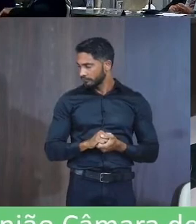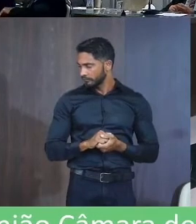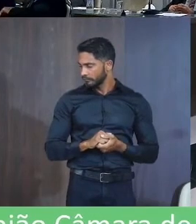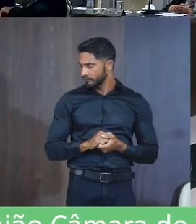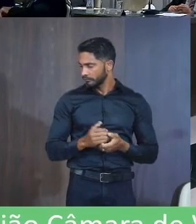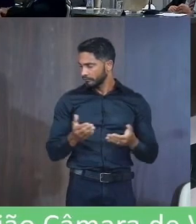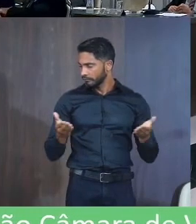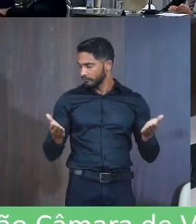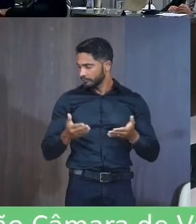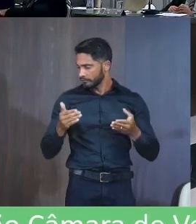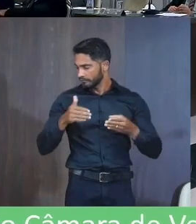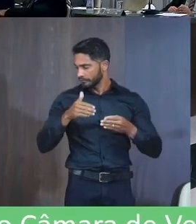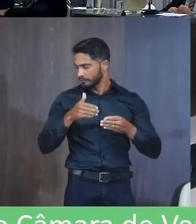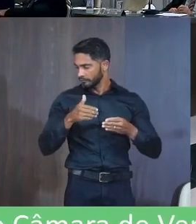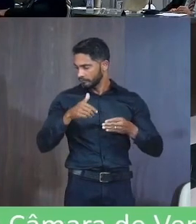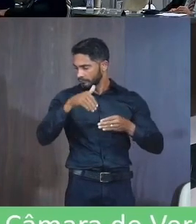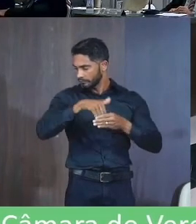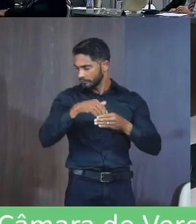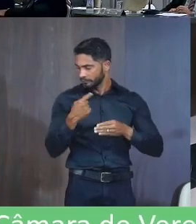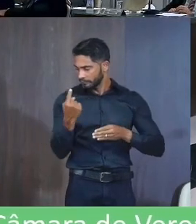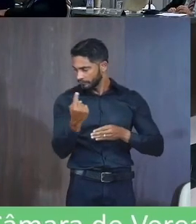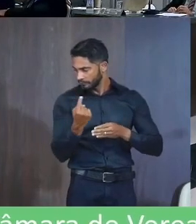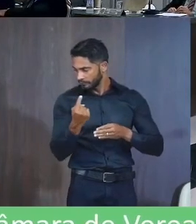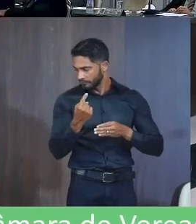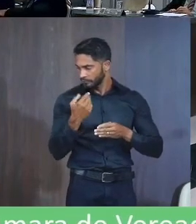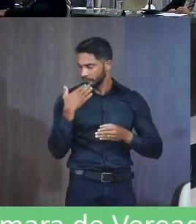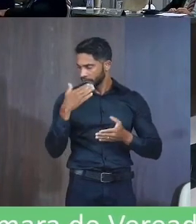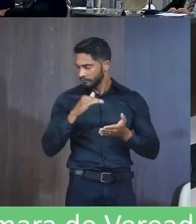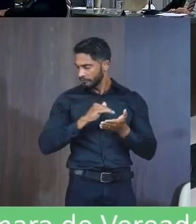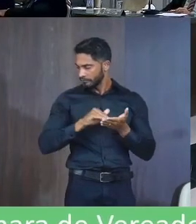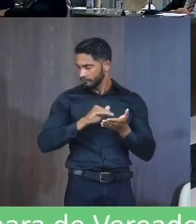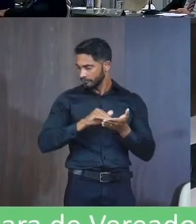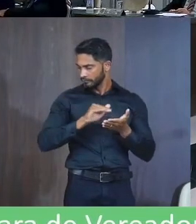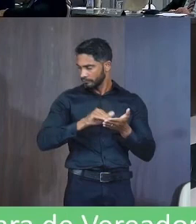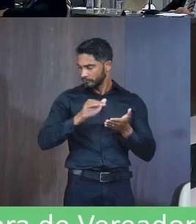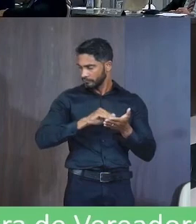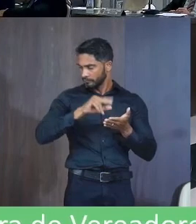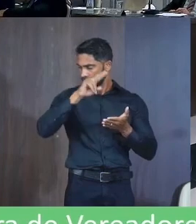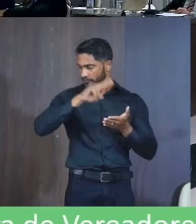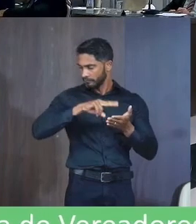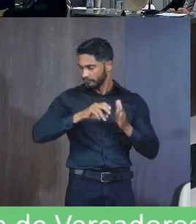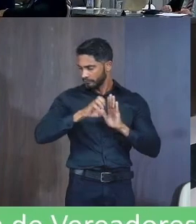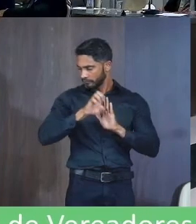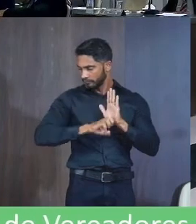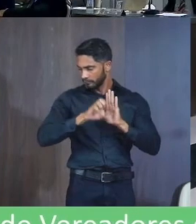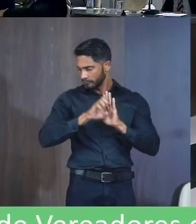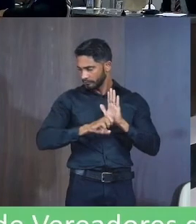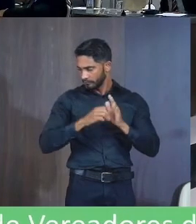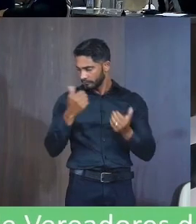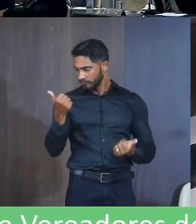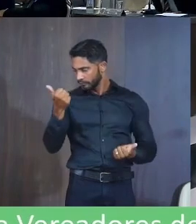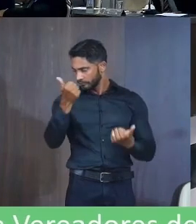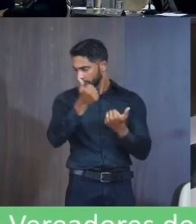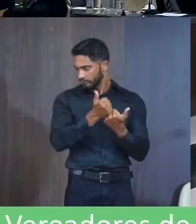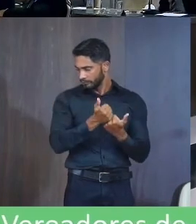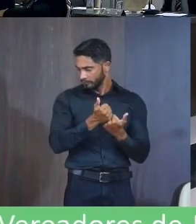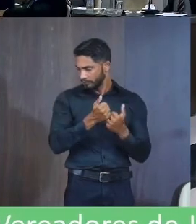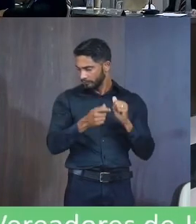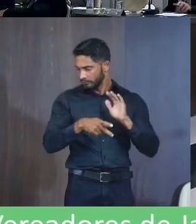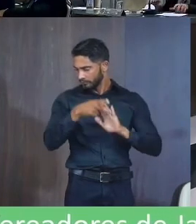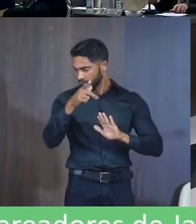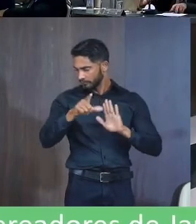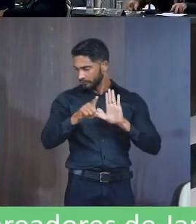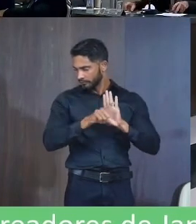Passaremos agora Em votação O primeiro turno Solicito ao seu secretário Que faça a leitura Da emenda Do substitutivo Ao